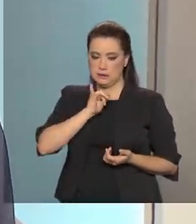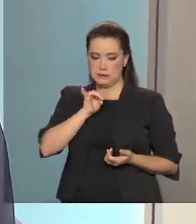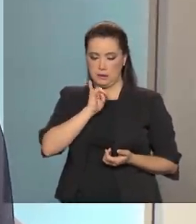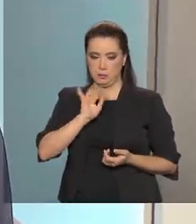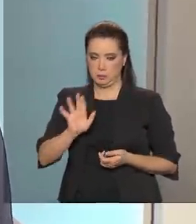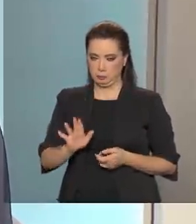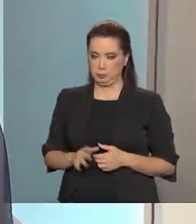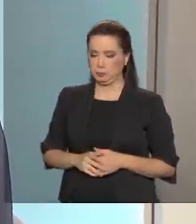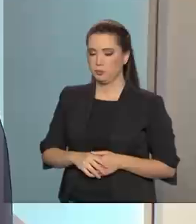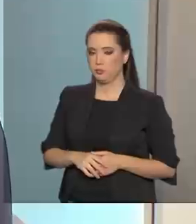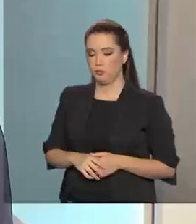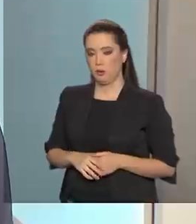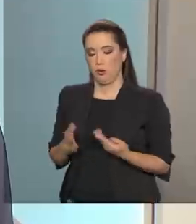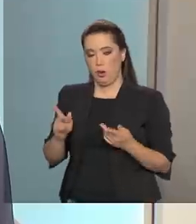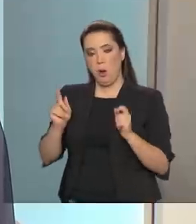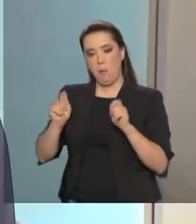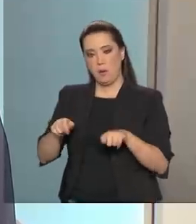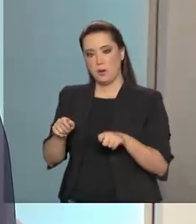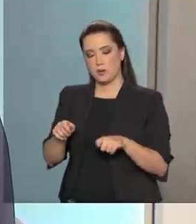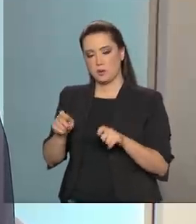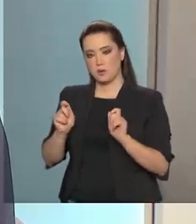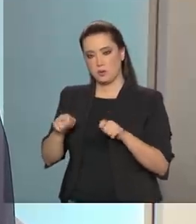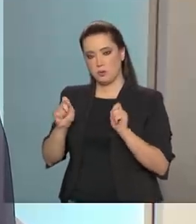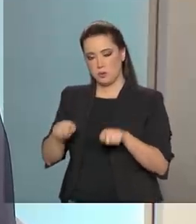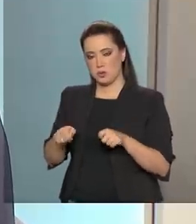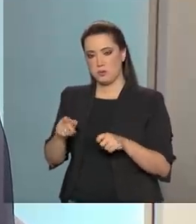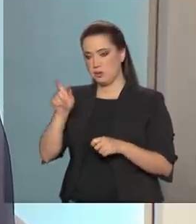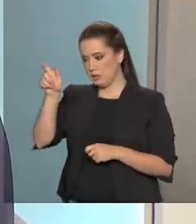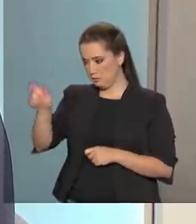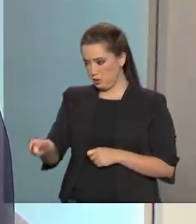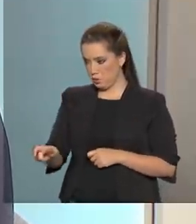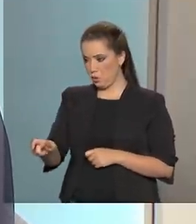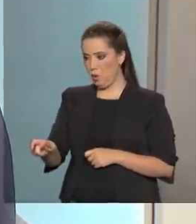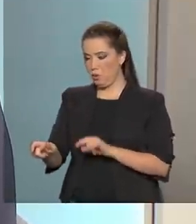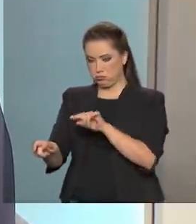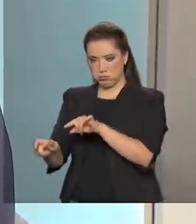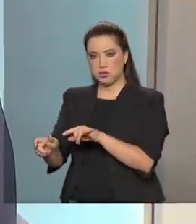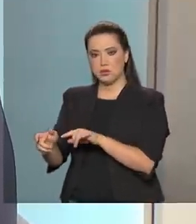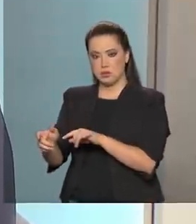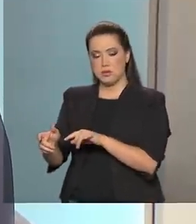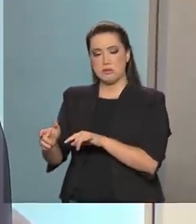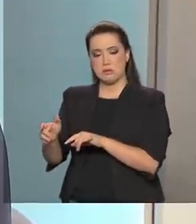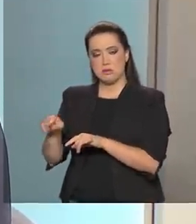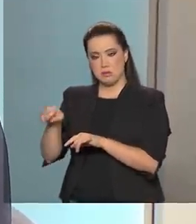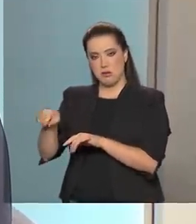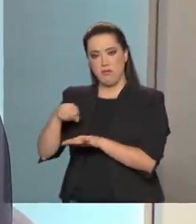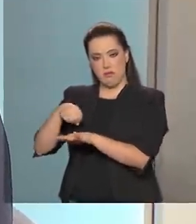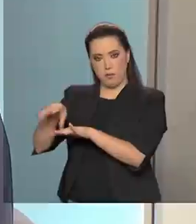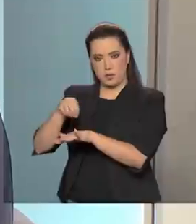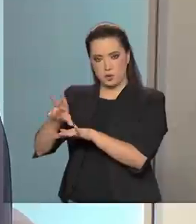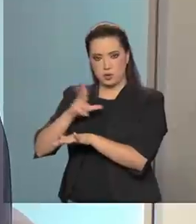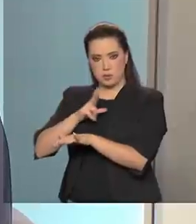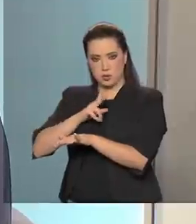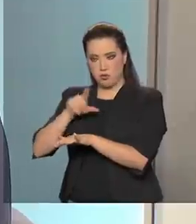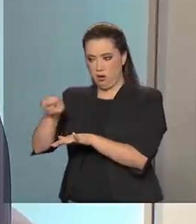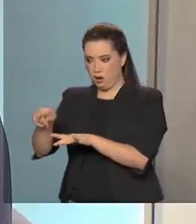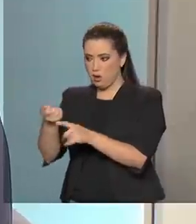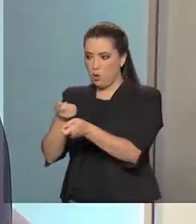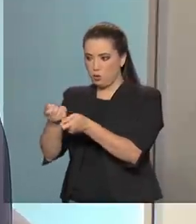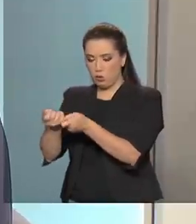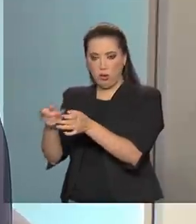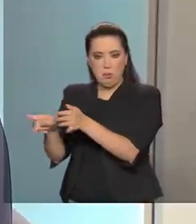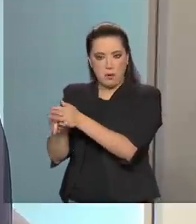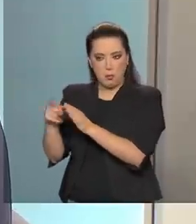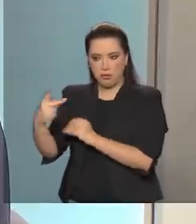permitir ao cidadão que ele controle seus dados. Os dados são dos cidadãos, então eles têm que fazer